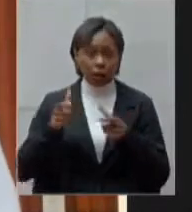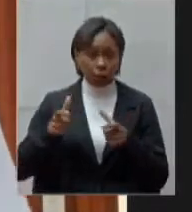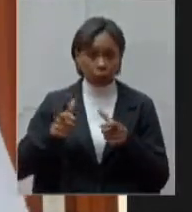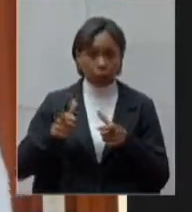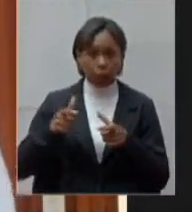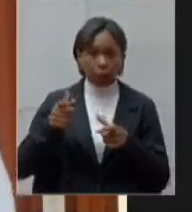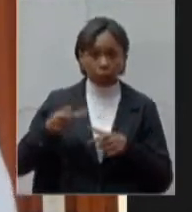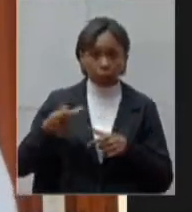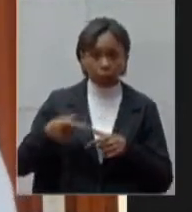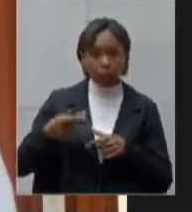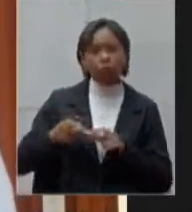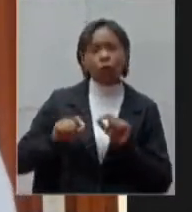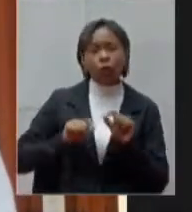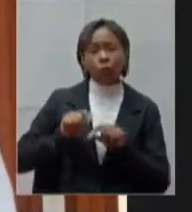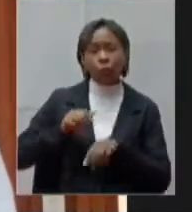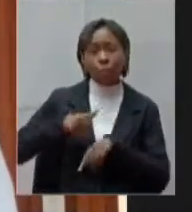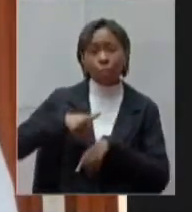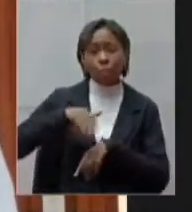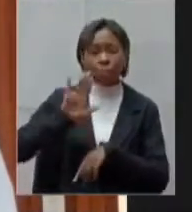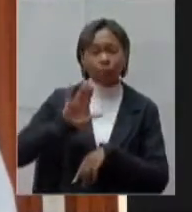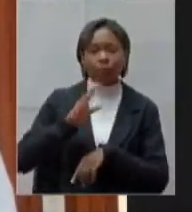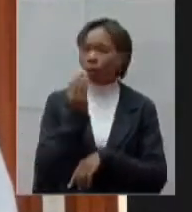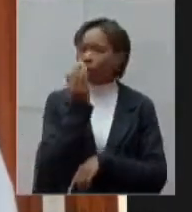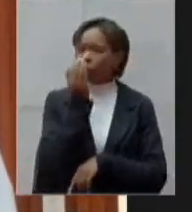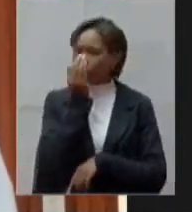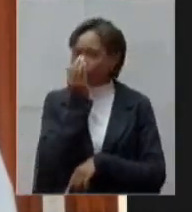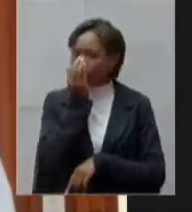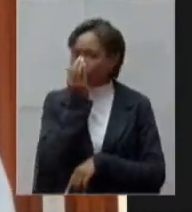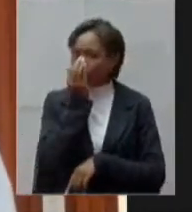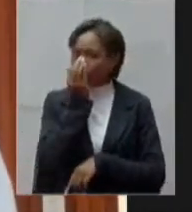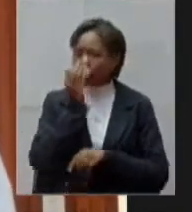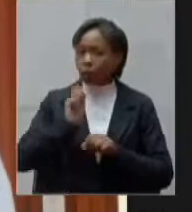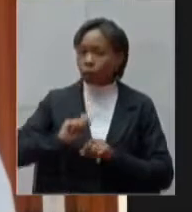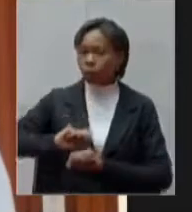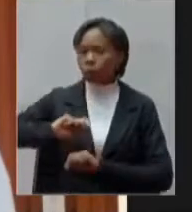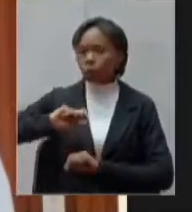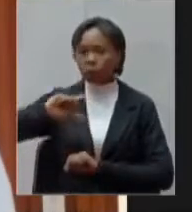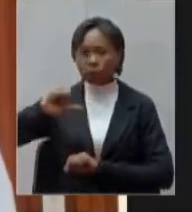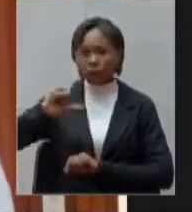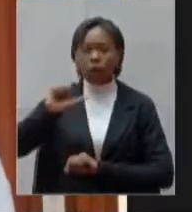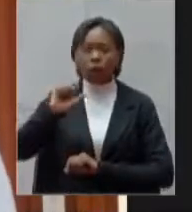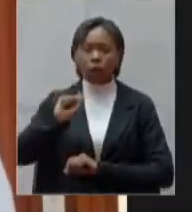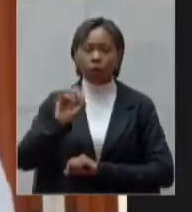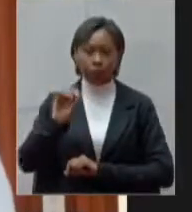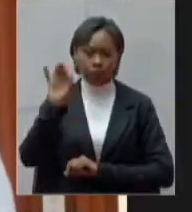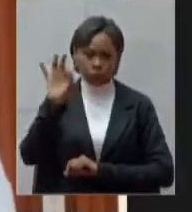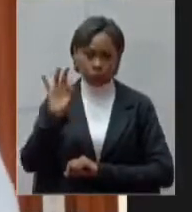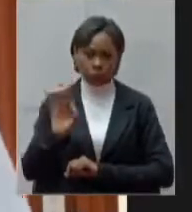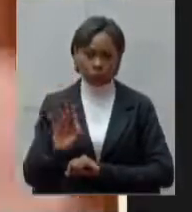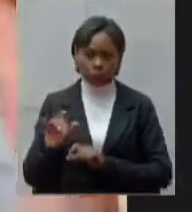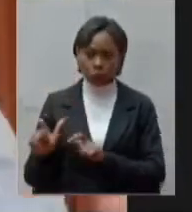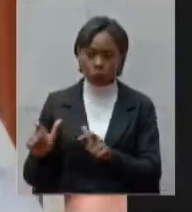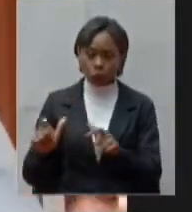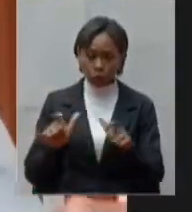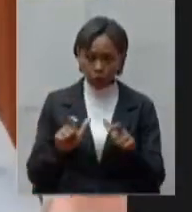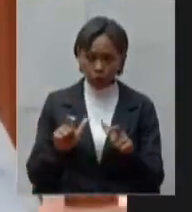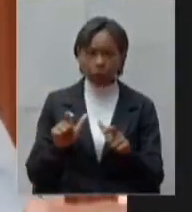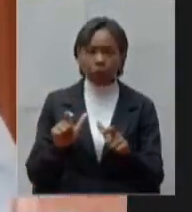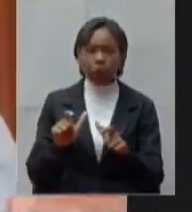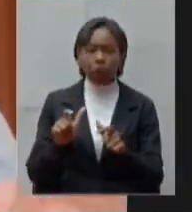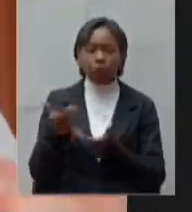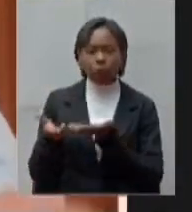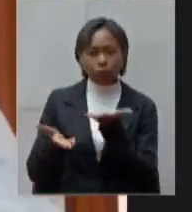respiradores e mais monitores eu tenho condição de aumentar hoje em 80% da capacidade de atendimento de terapia intensiva